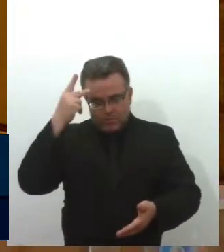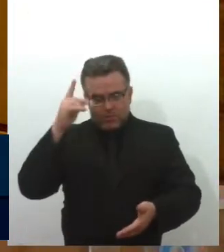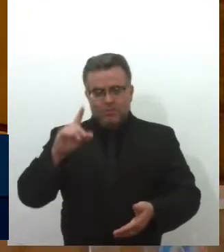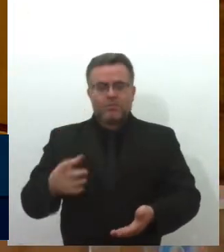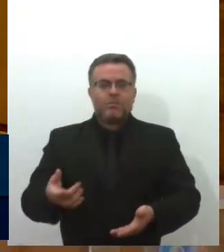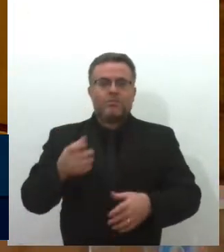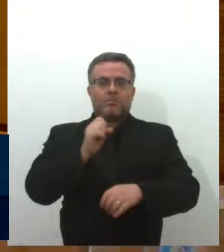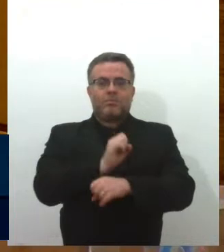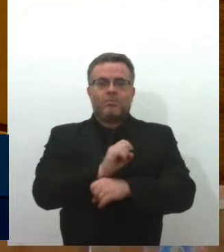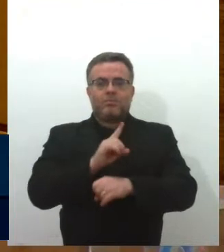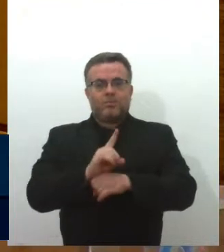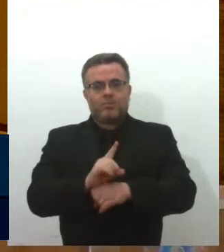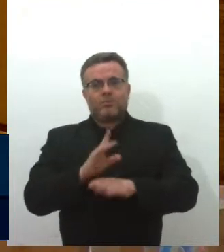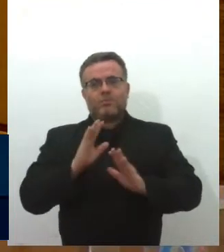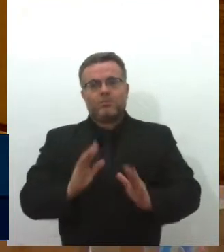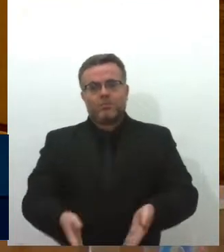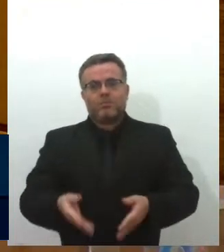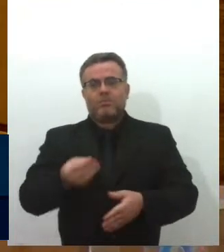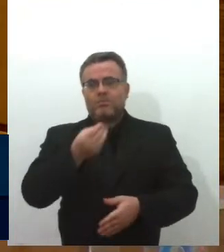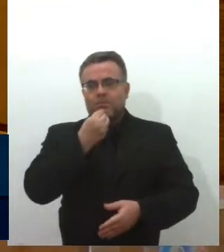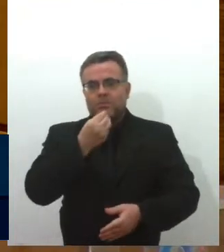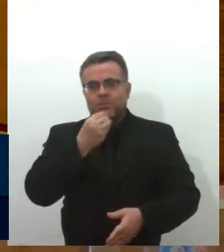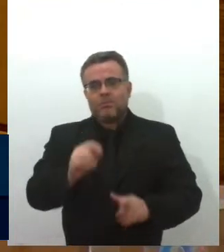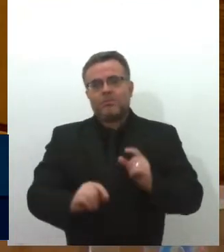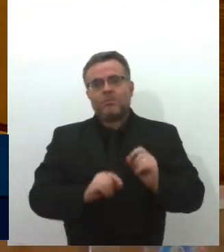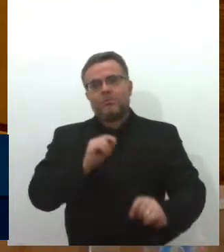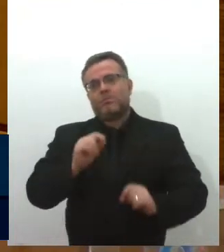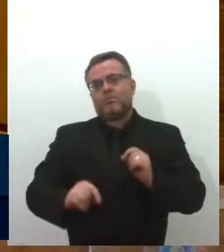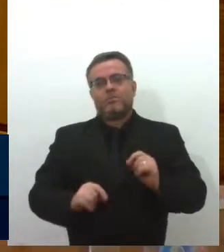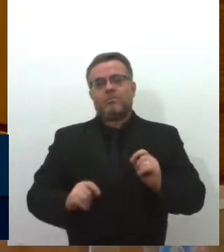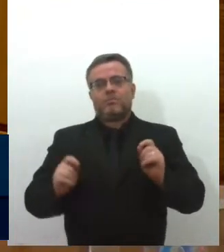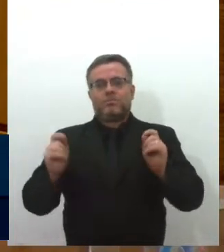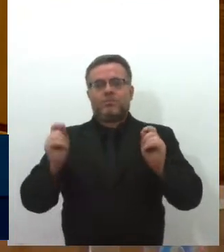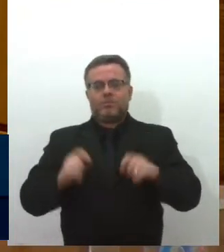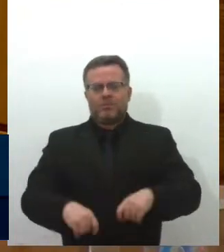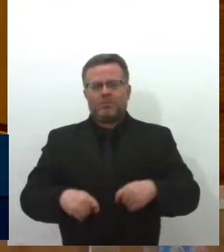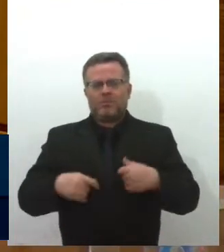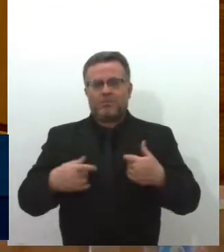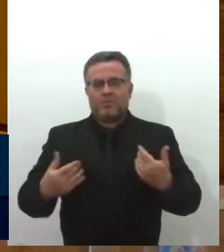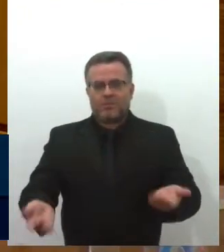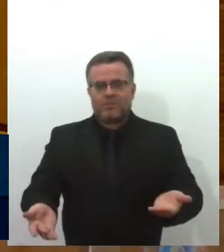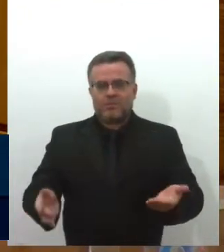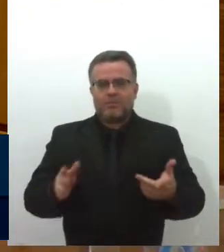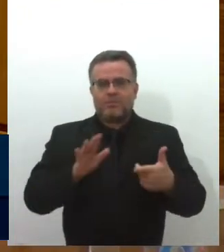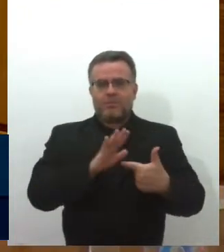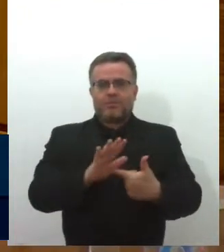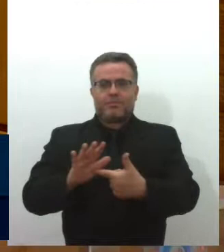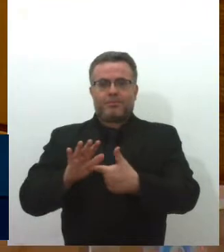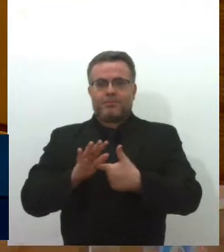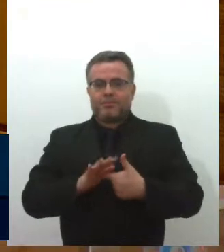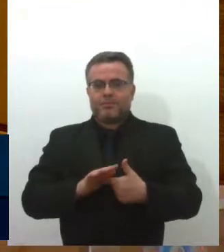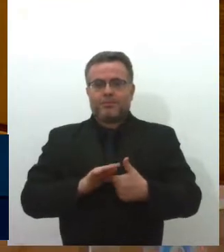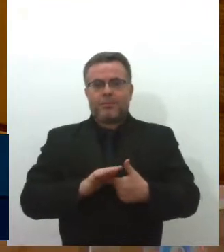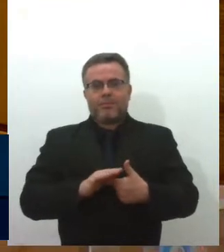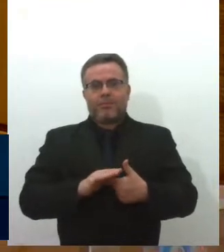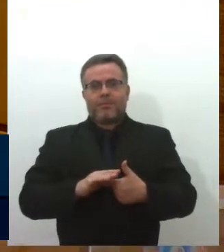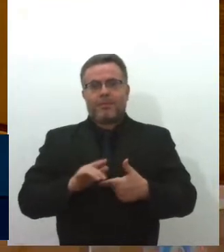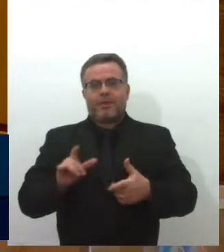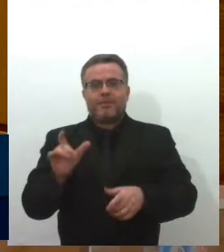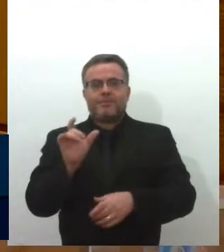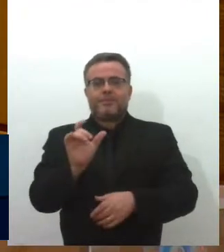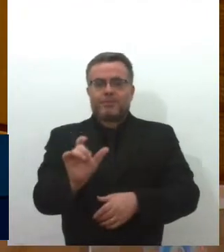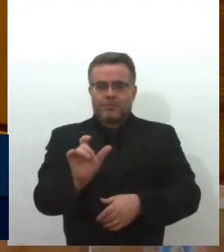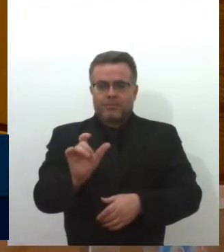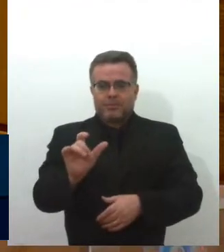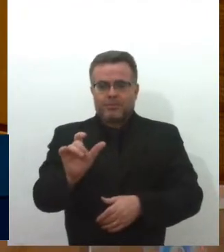Nós tivemos a oportunidade de lançar a carteira de identificação